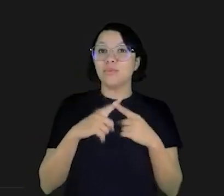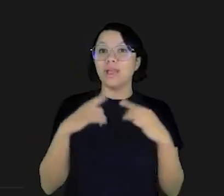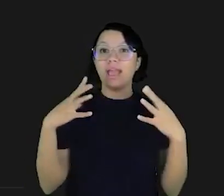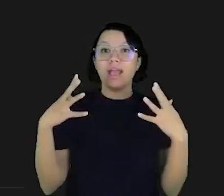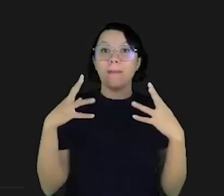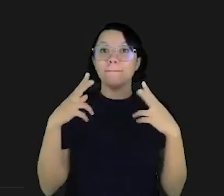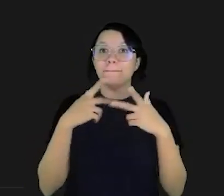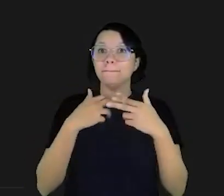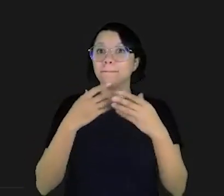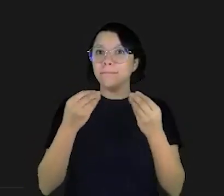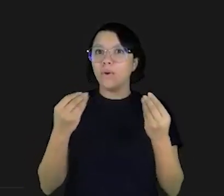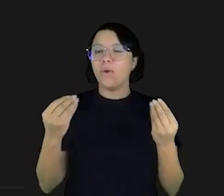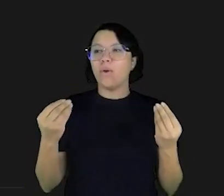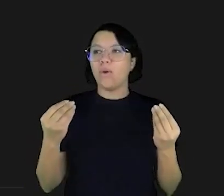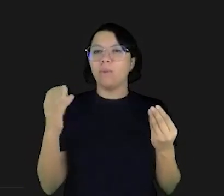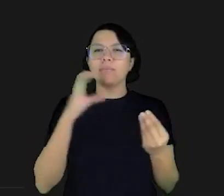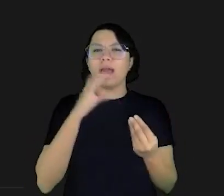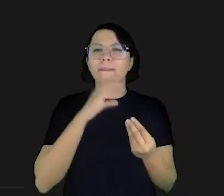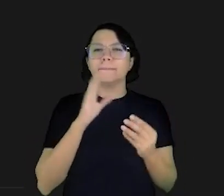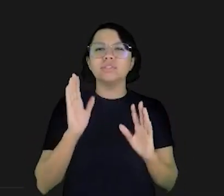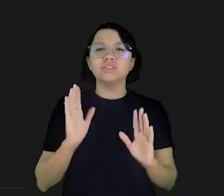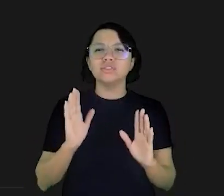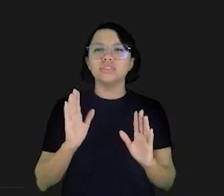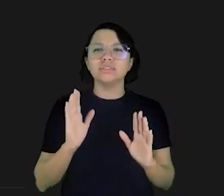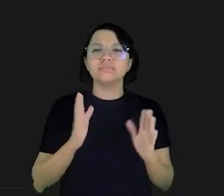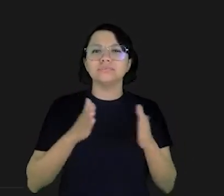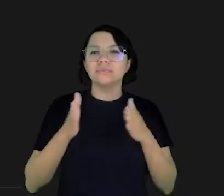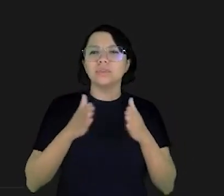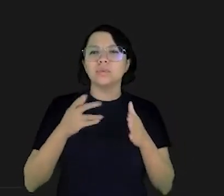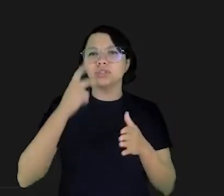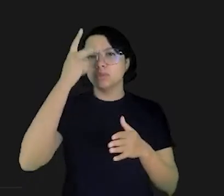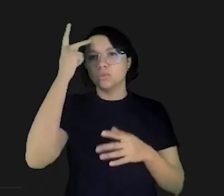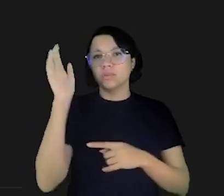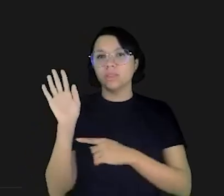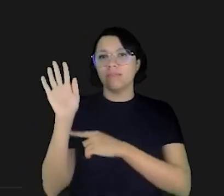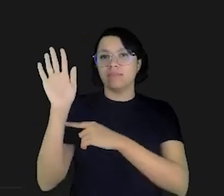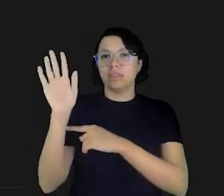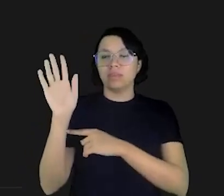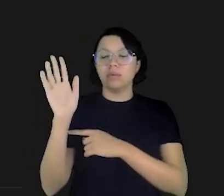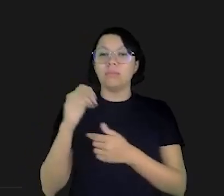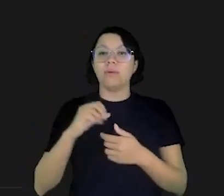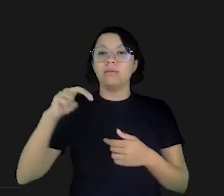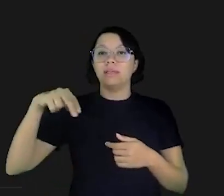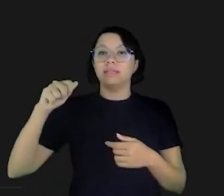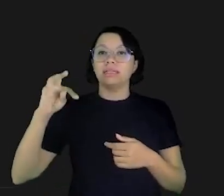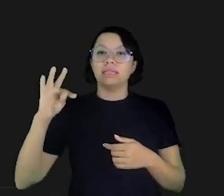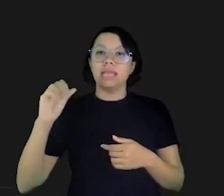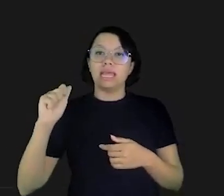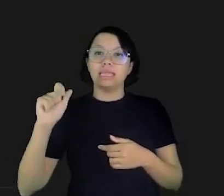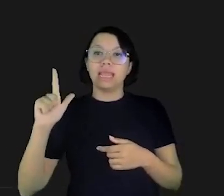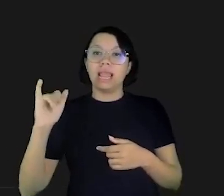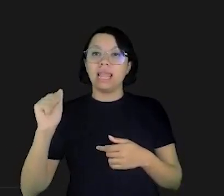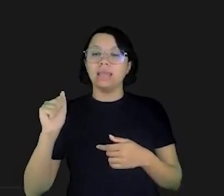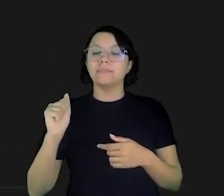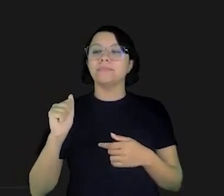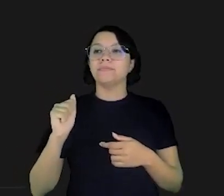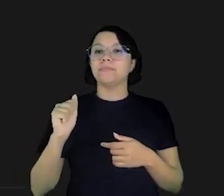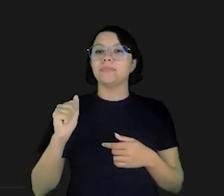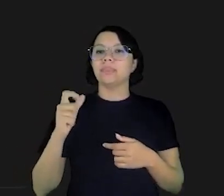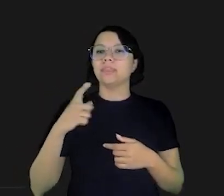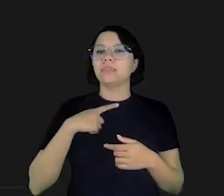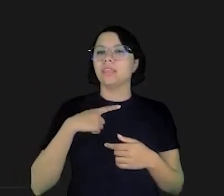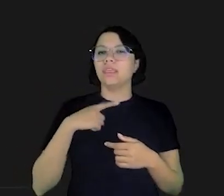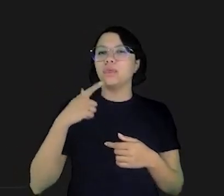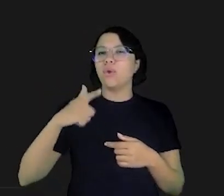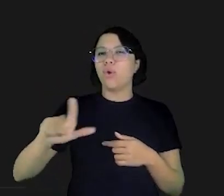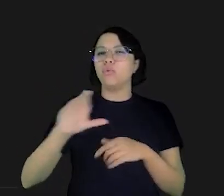selecionar de tantas que são uma rapidinha doutor enquanto as pessoas levantam a mão da Nathalie ela queria